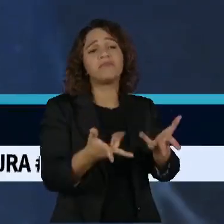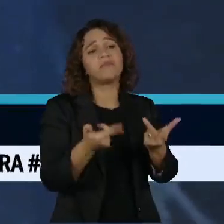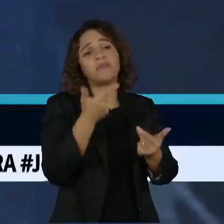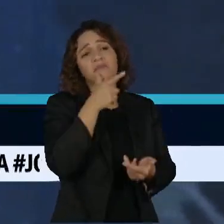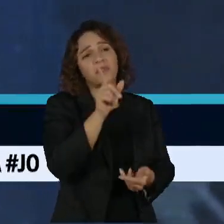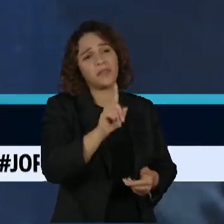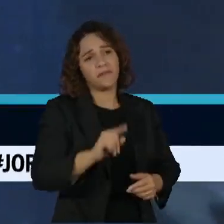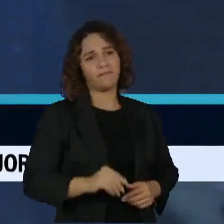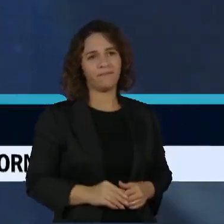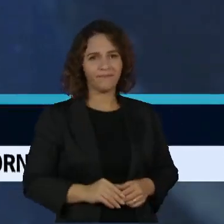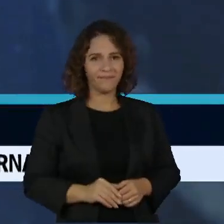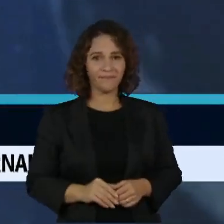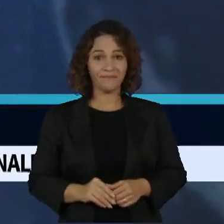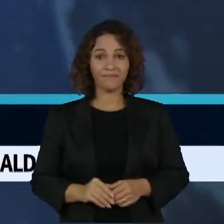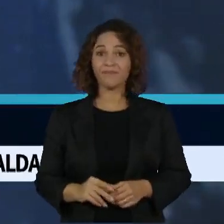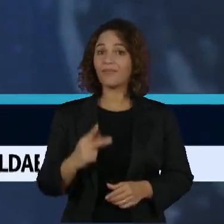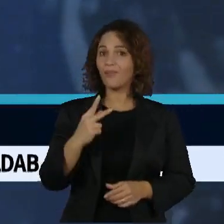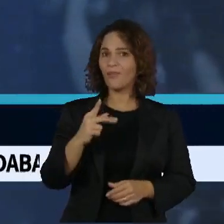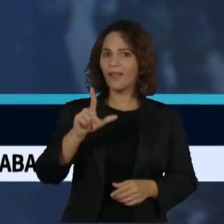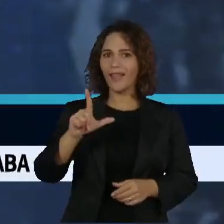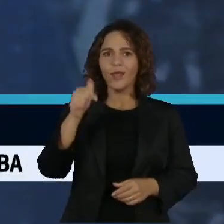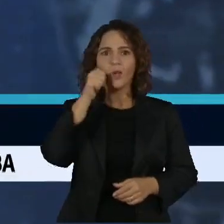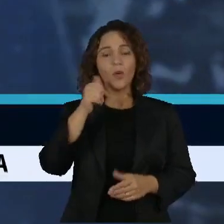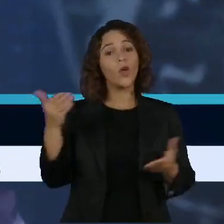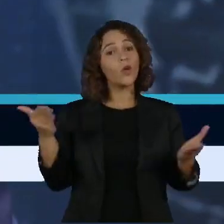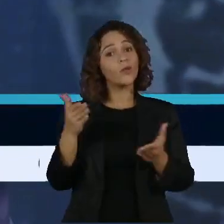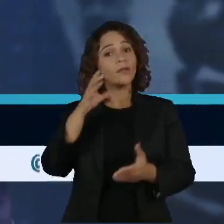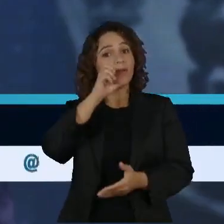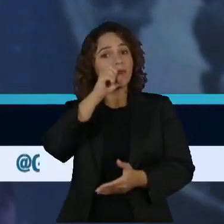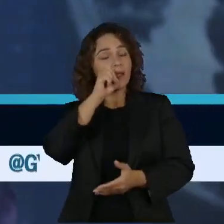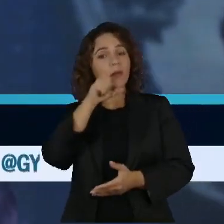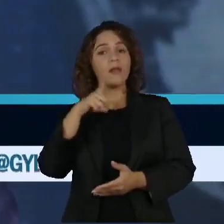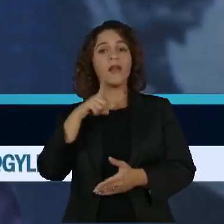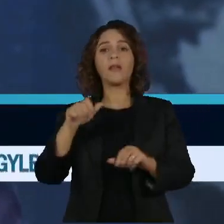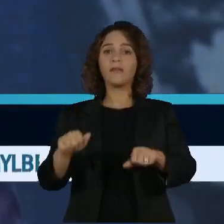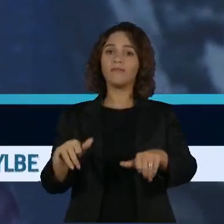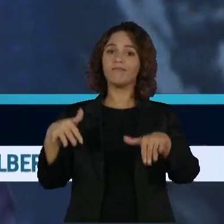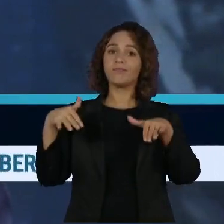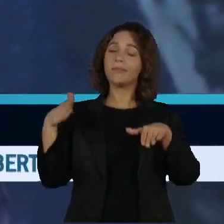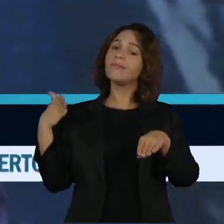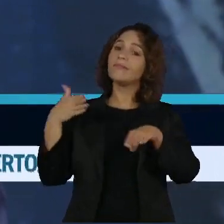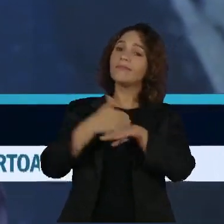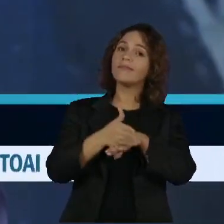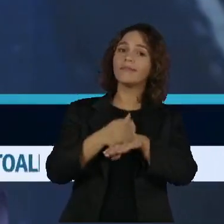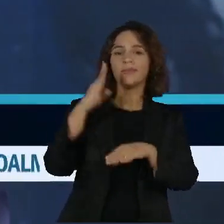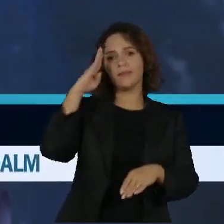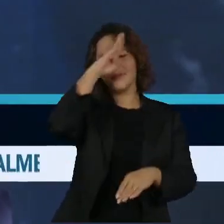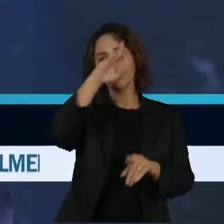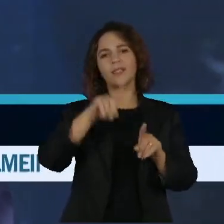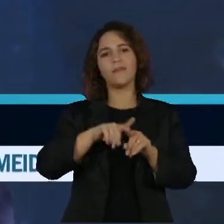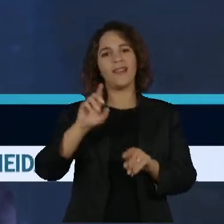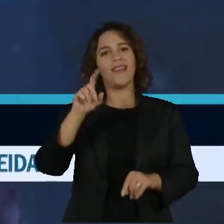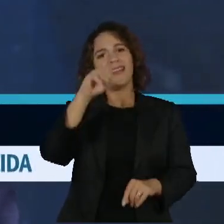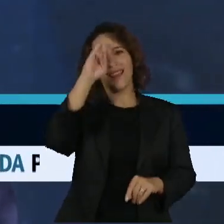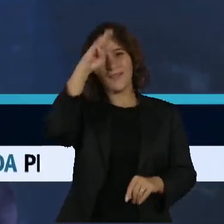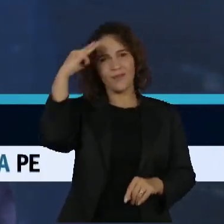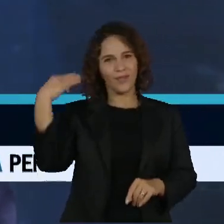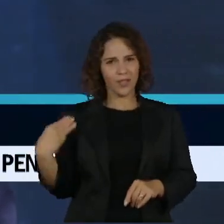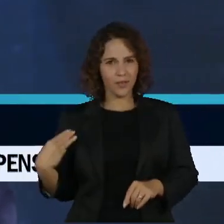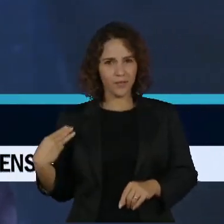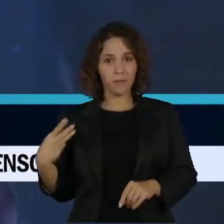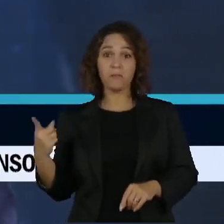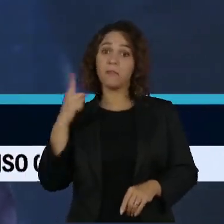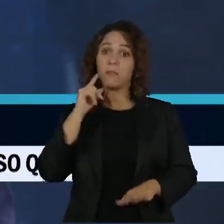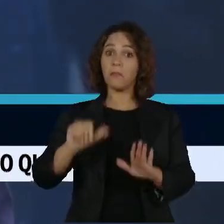O PL Mulher realizou um evento neste sábado com as presenças de Jair Bolsonaro e da ex-primeira-dama Michele. Foi a